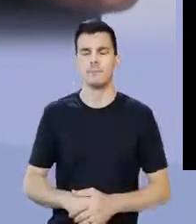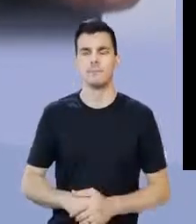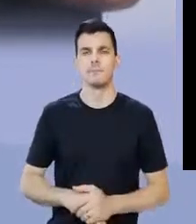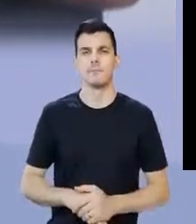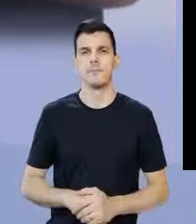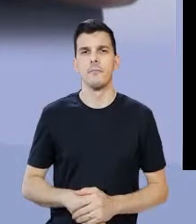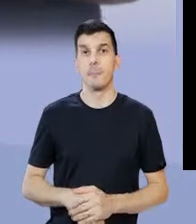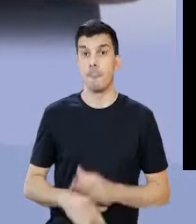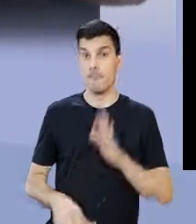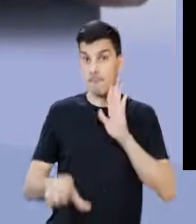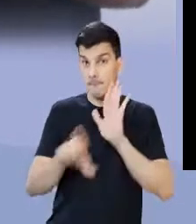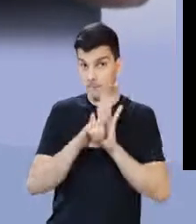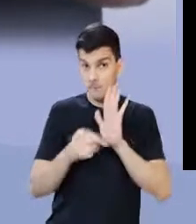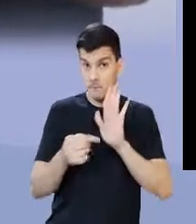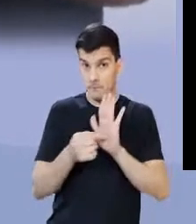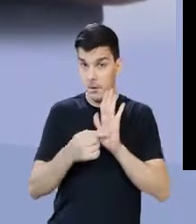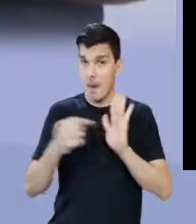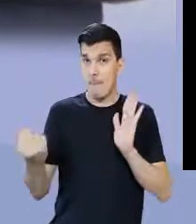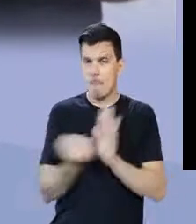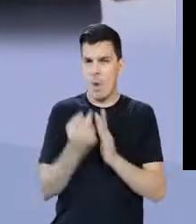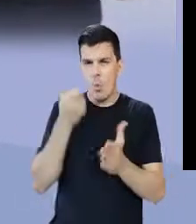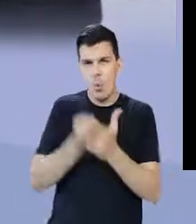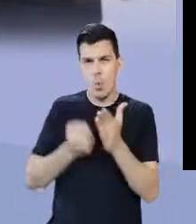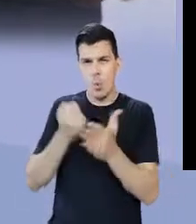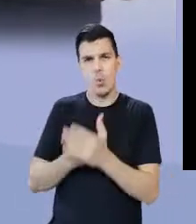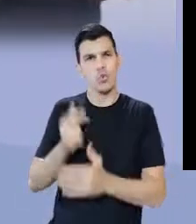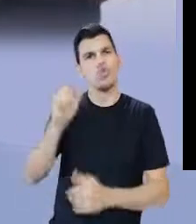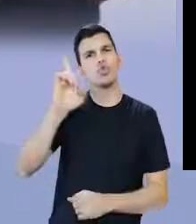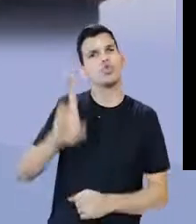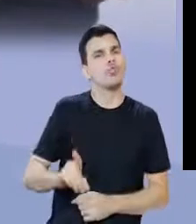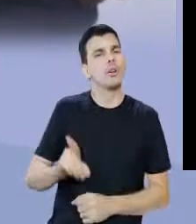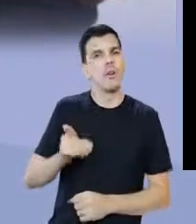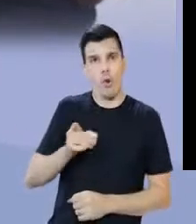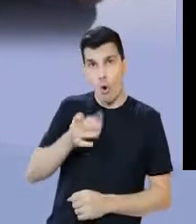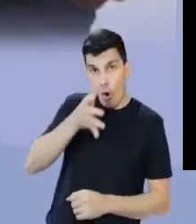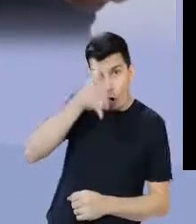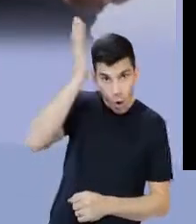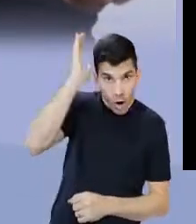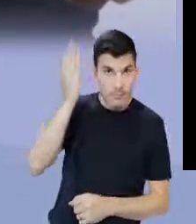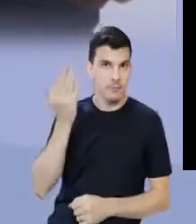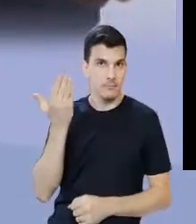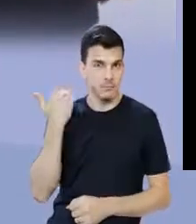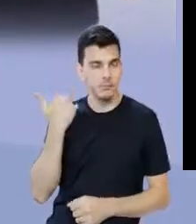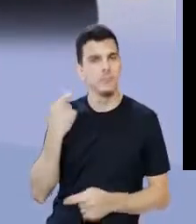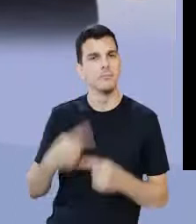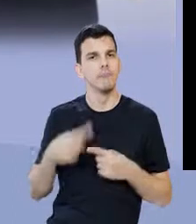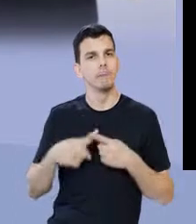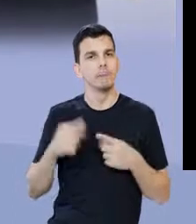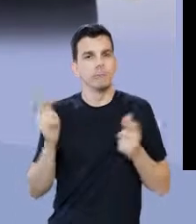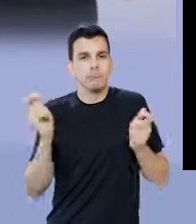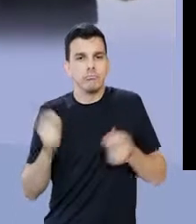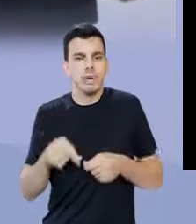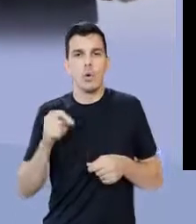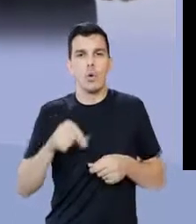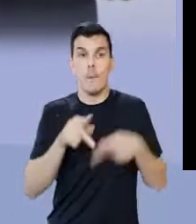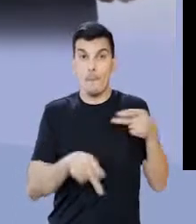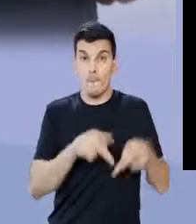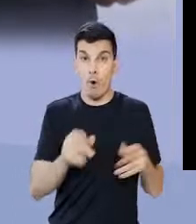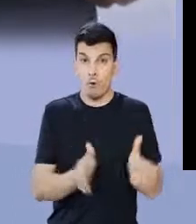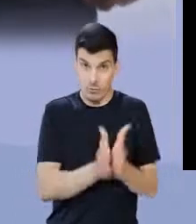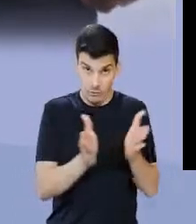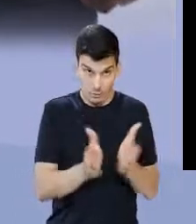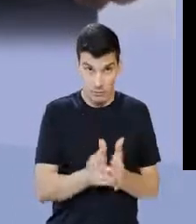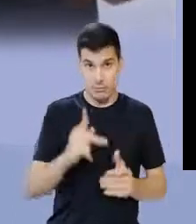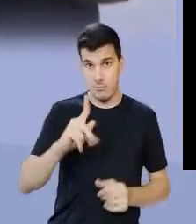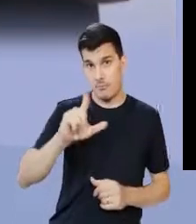colocou para você, a referida lei, foi um marco na luta por direitos, na Roma Antiga, pois possibilitou que